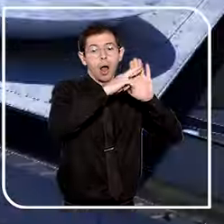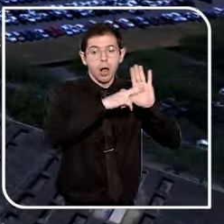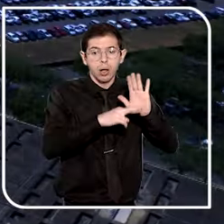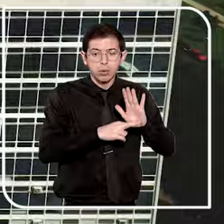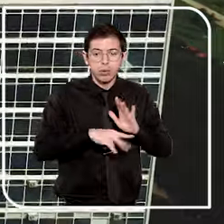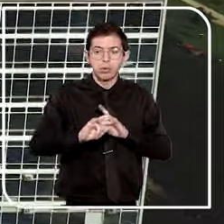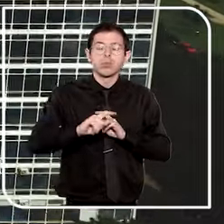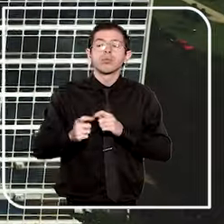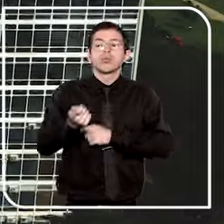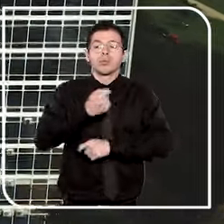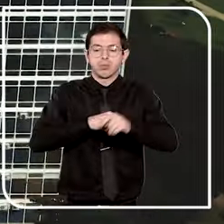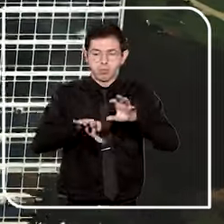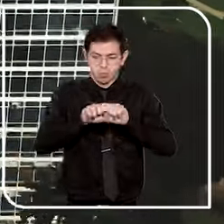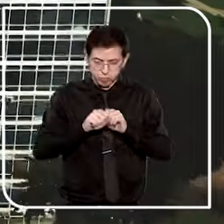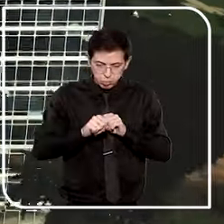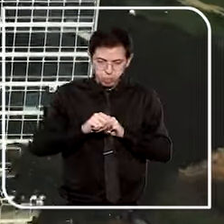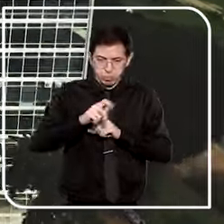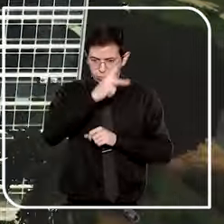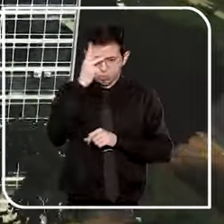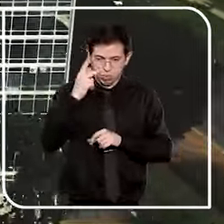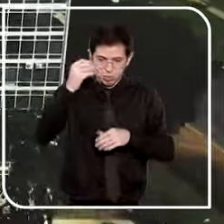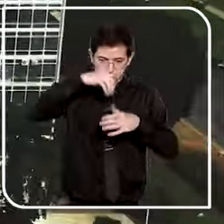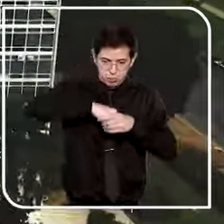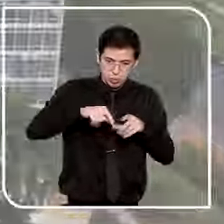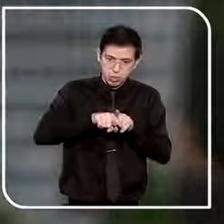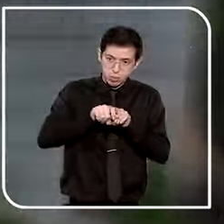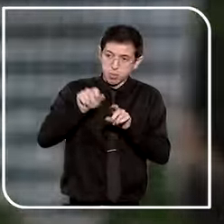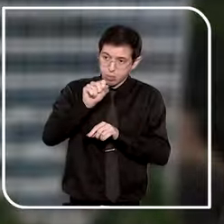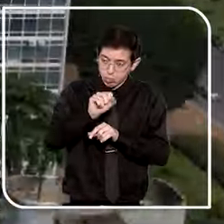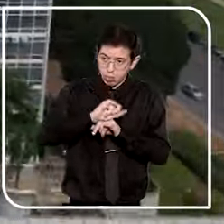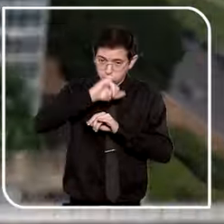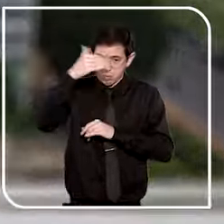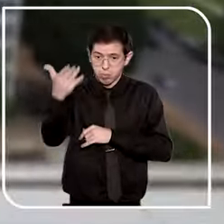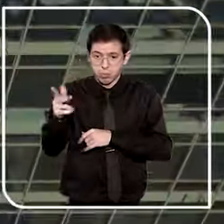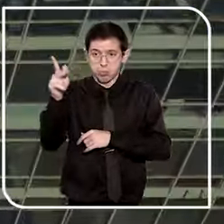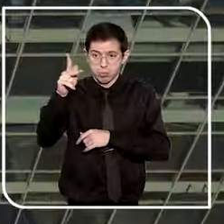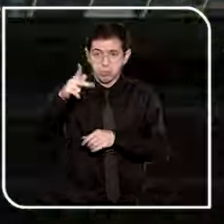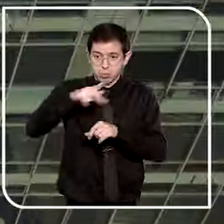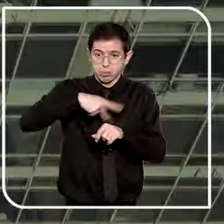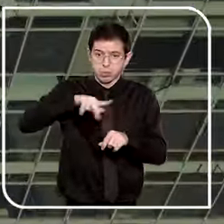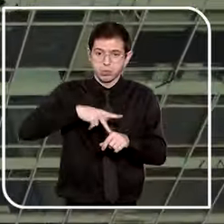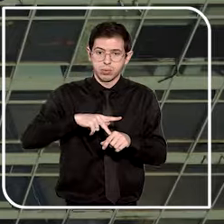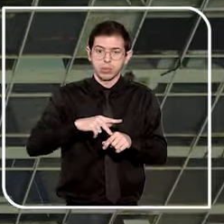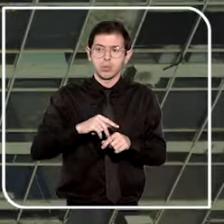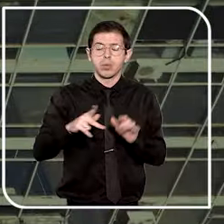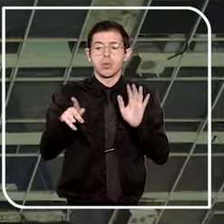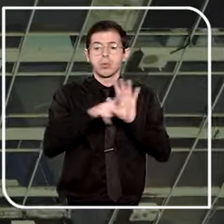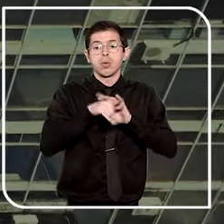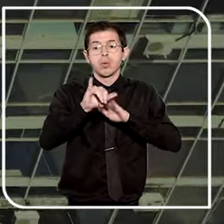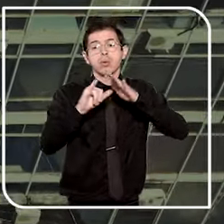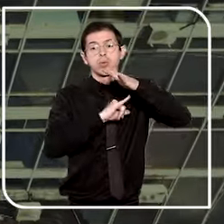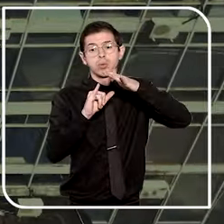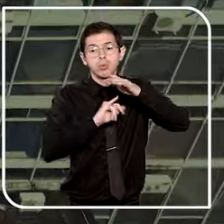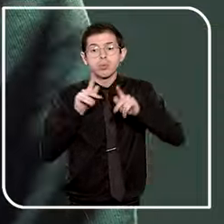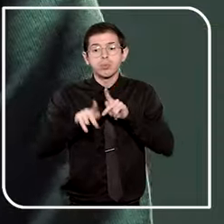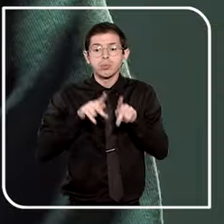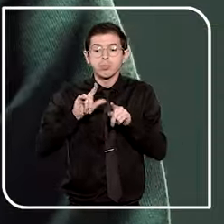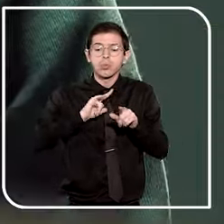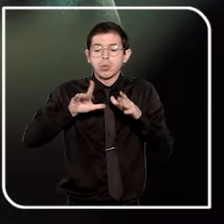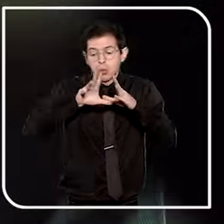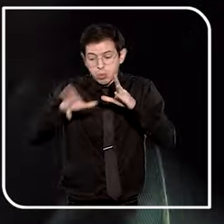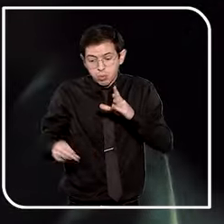de pessoas, com base na coleta de dados de 12 instituições públicas, compilados pelo Ministério da Justiça.